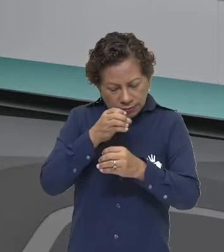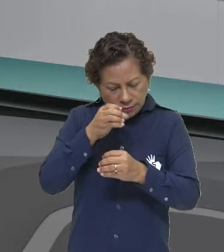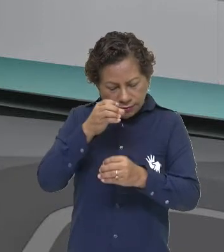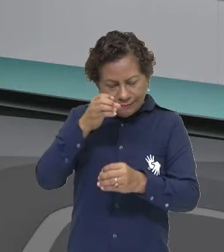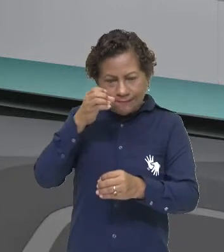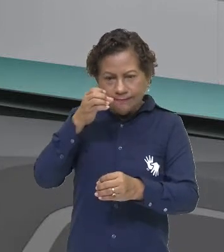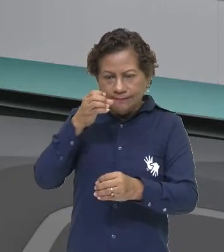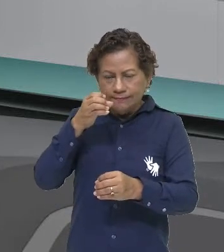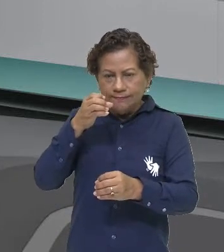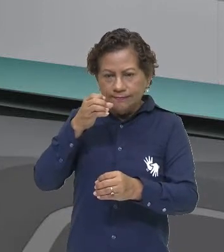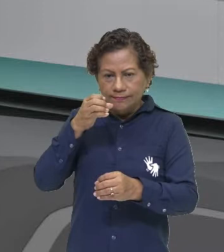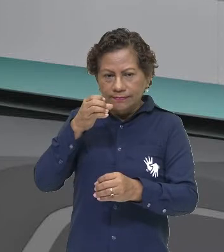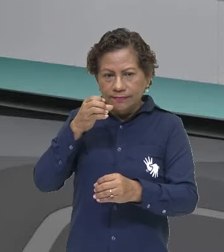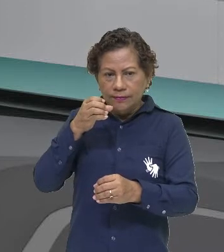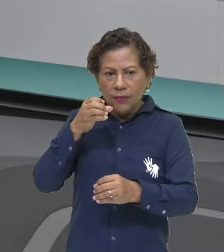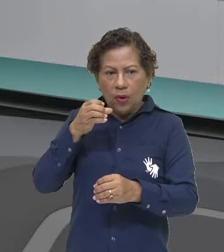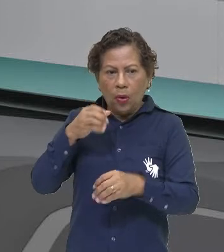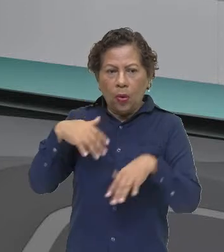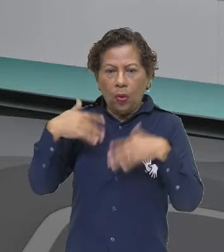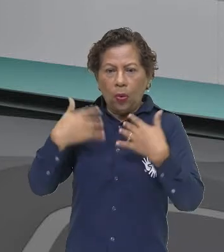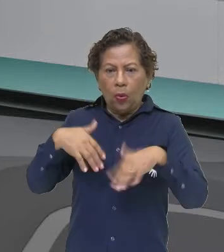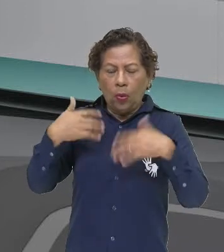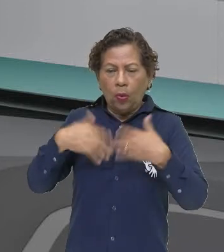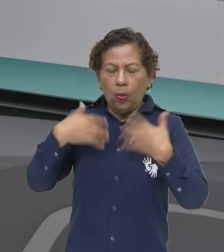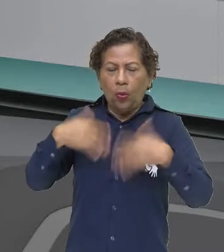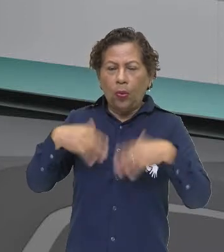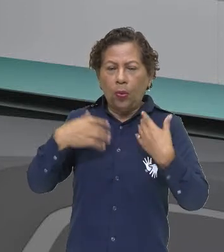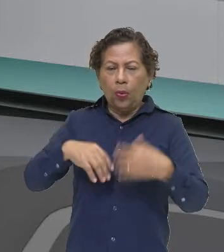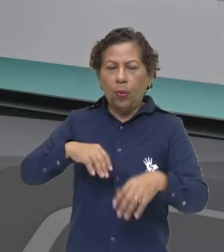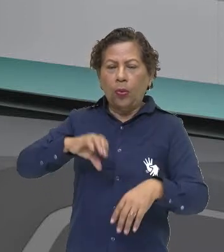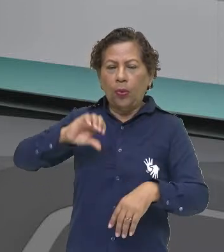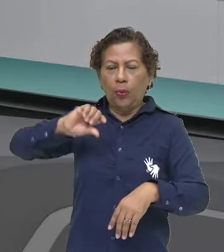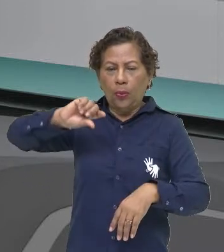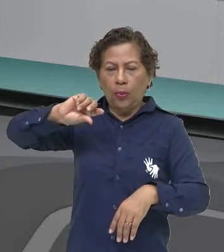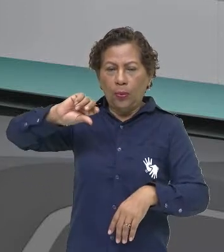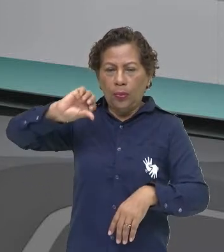vezes. Tá? ela não é